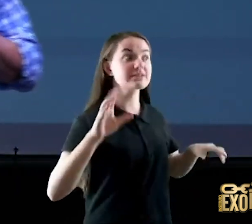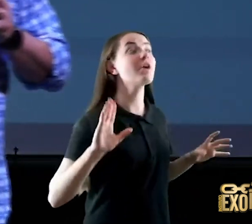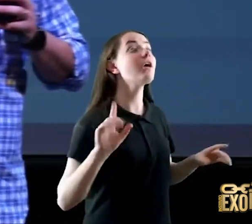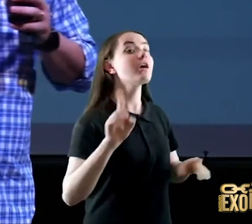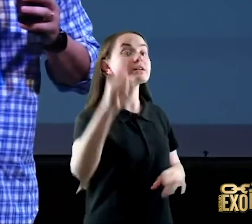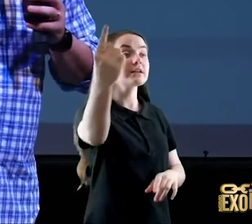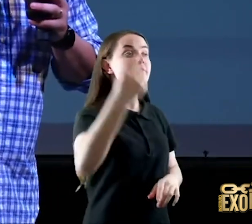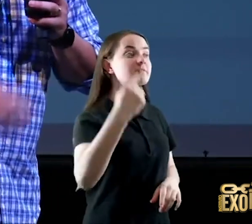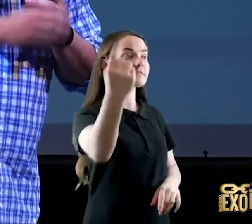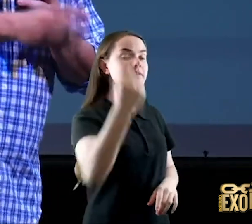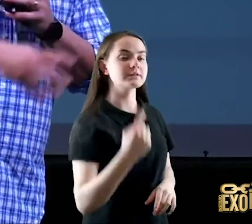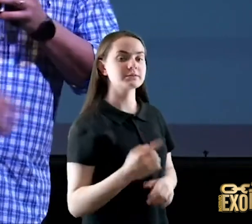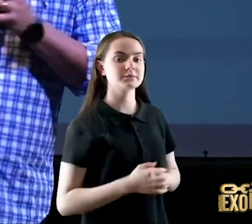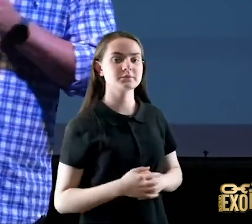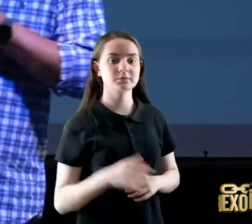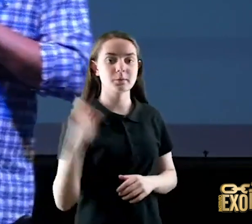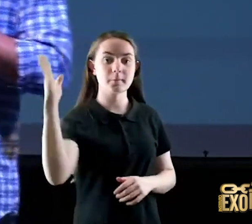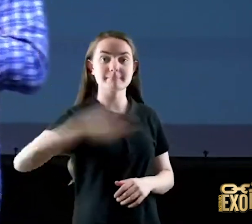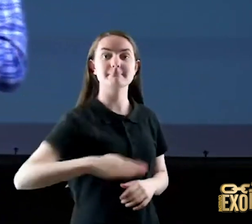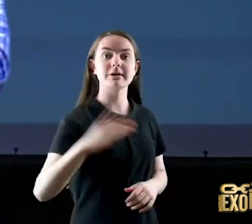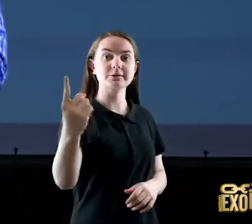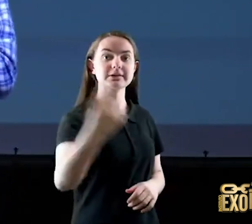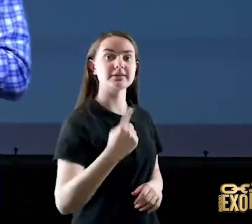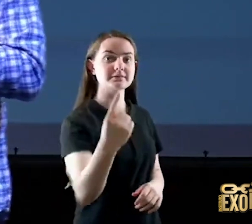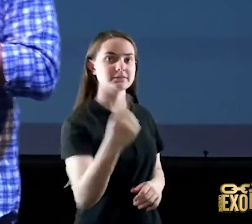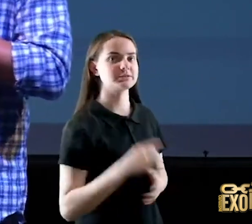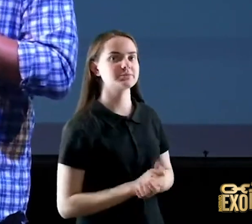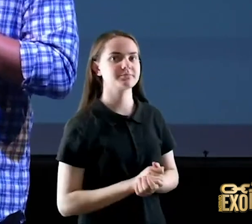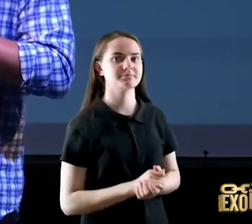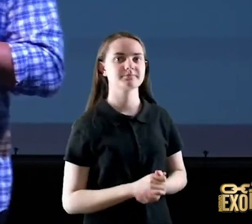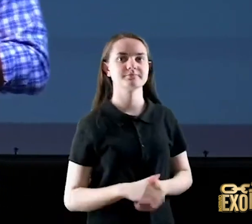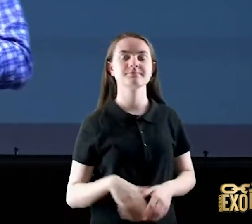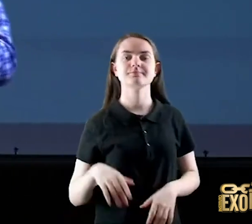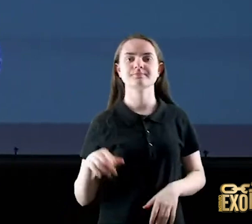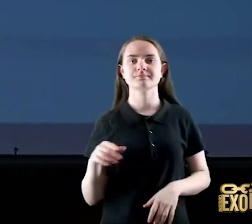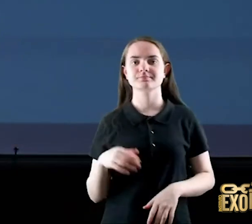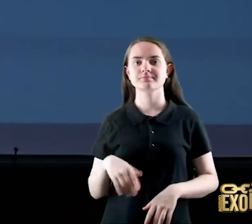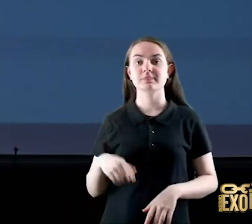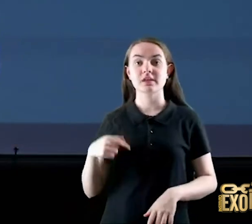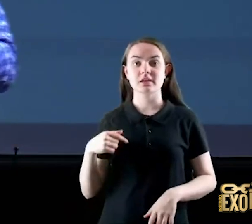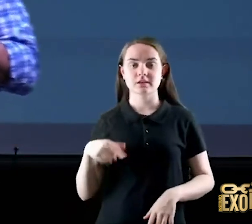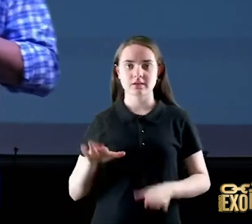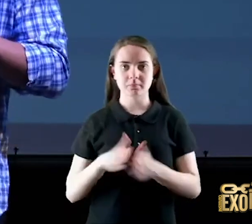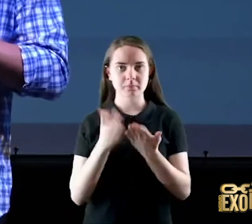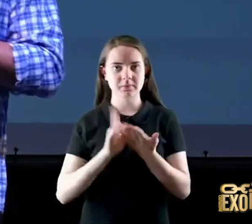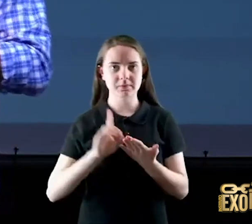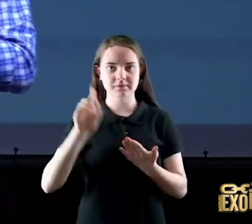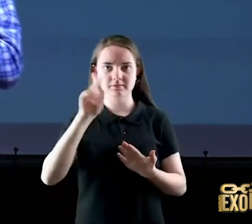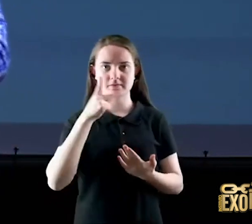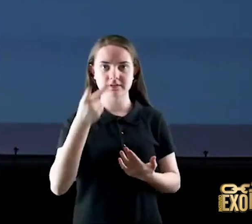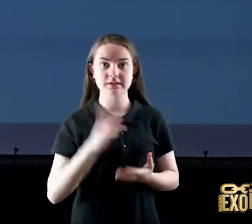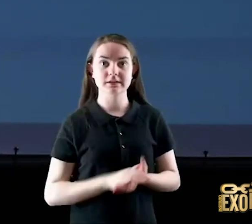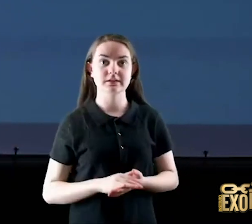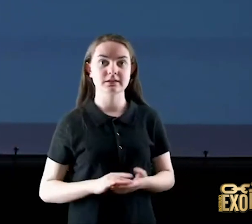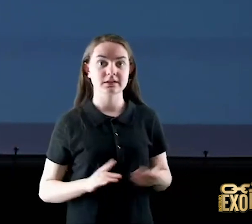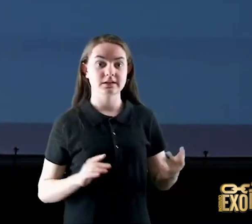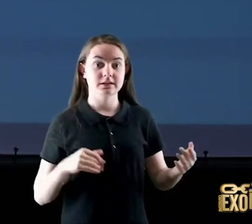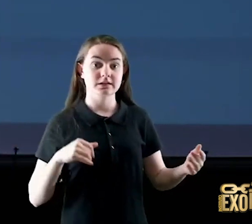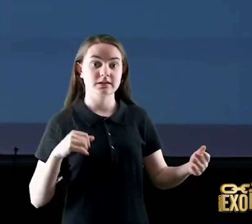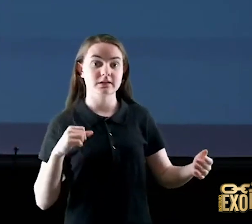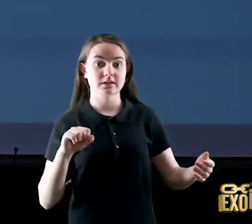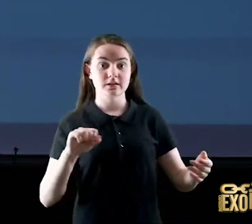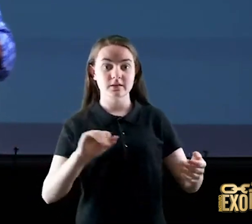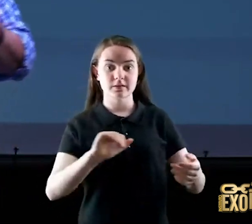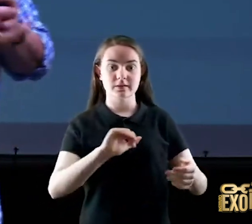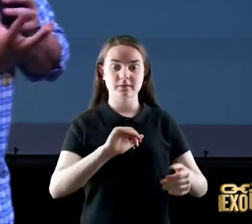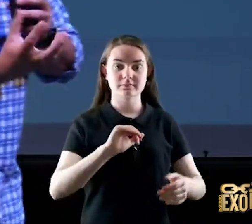vindo é por isso que Ezequiel fala quando a espada vier sobre a terra e o atalaia não avisar o sangue daquele